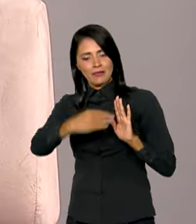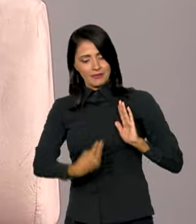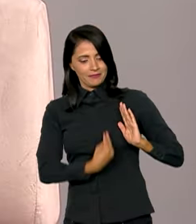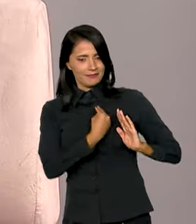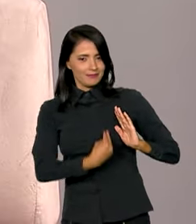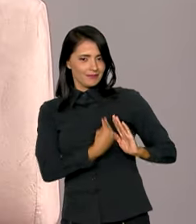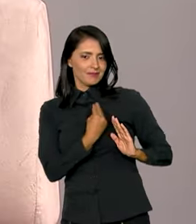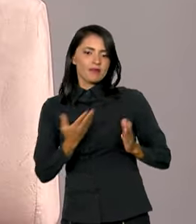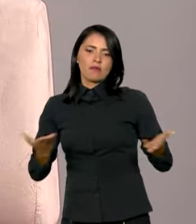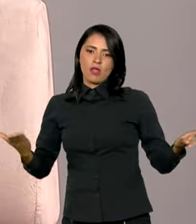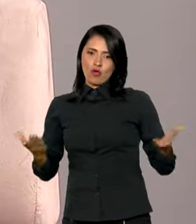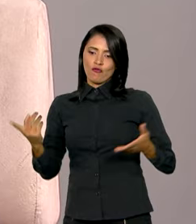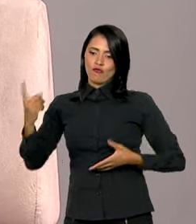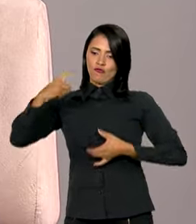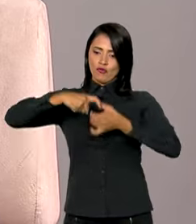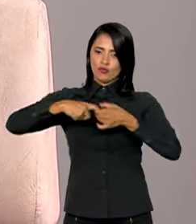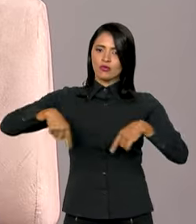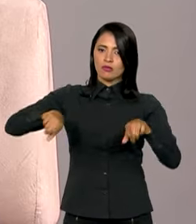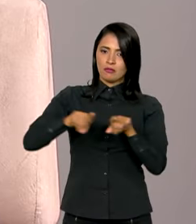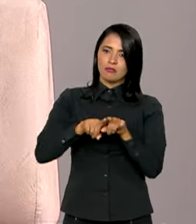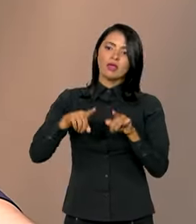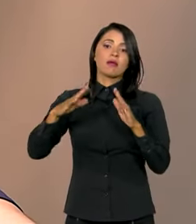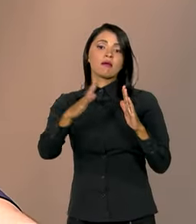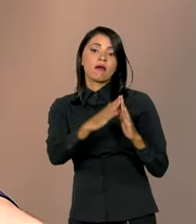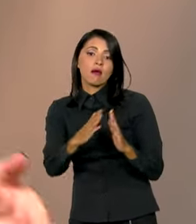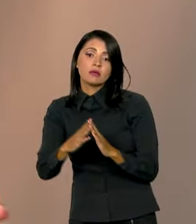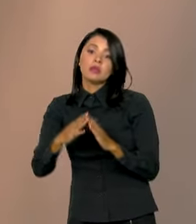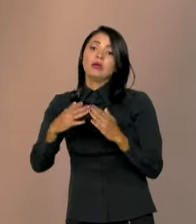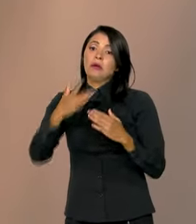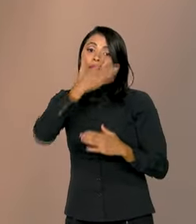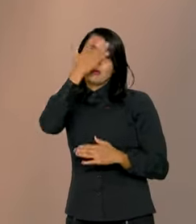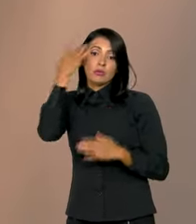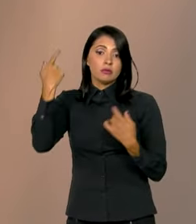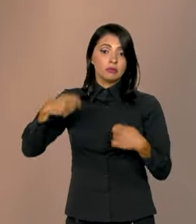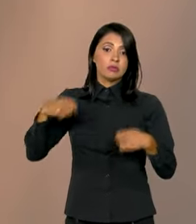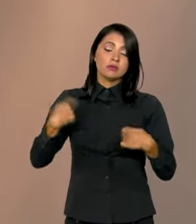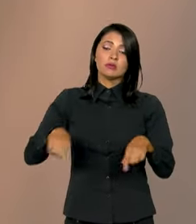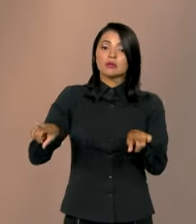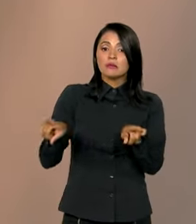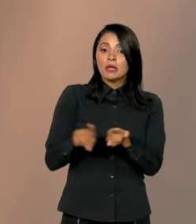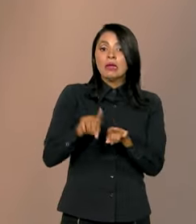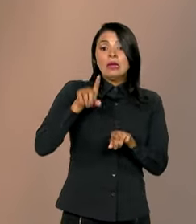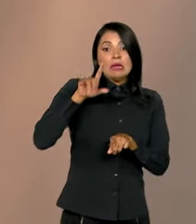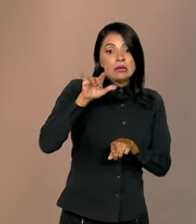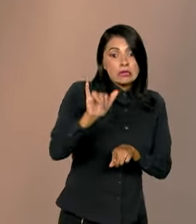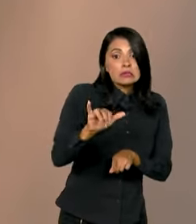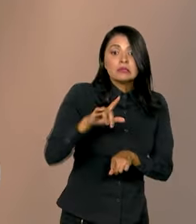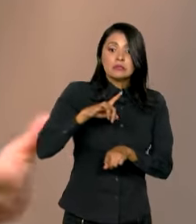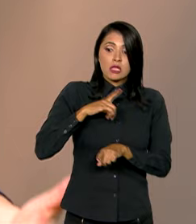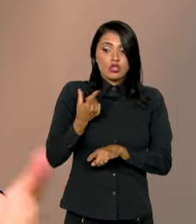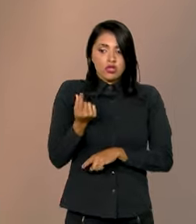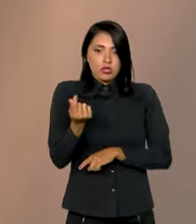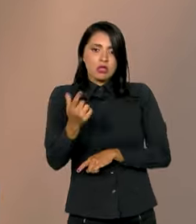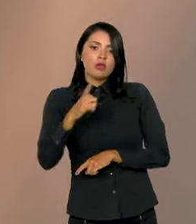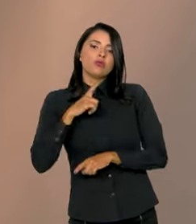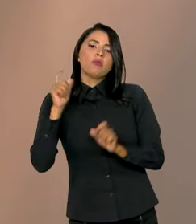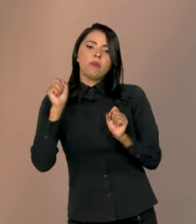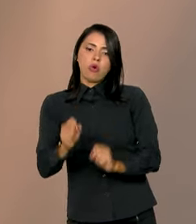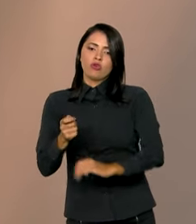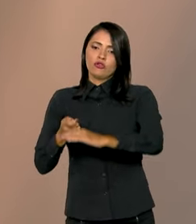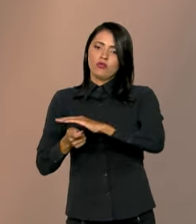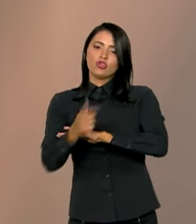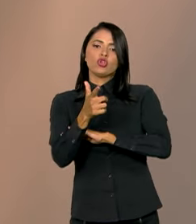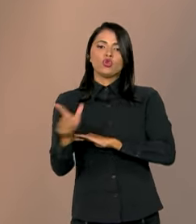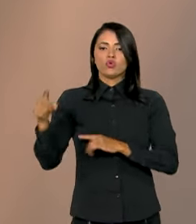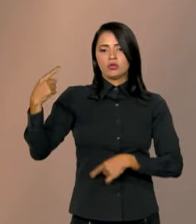que agora foi reativado, Casa Popular para quem precisa, e depois, se sobrar, nós podemos investir em